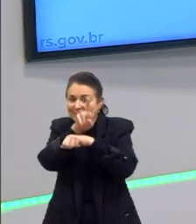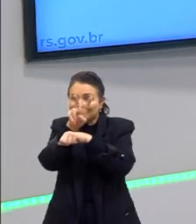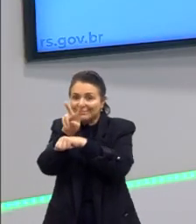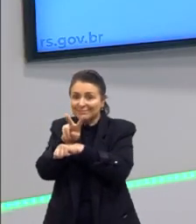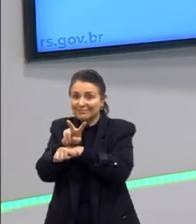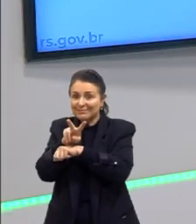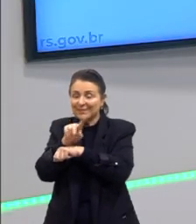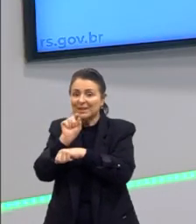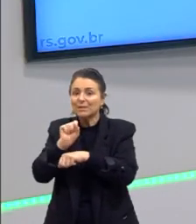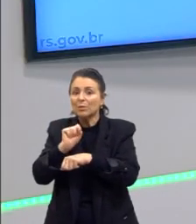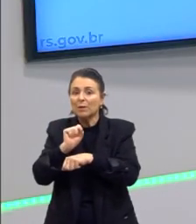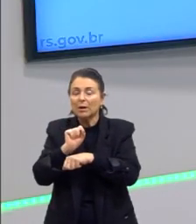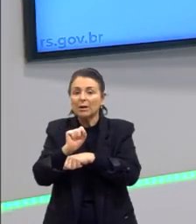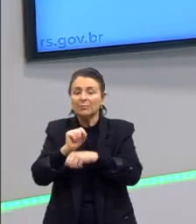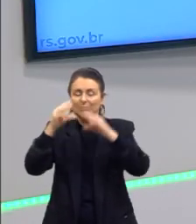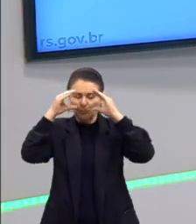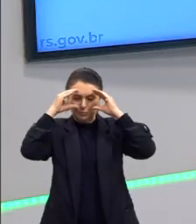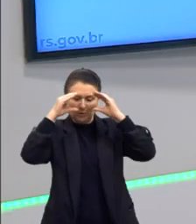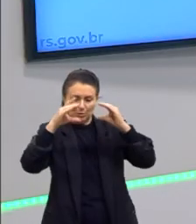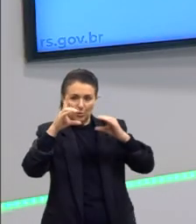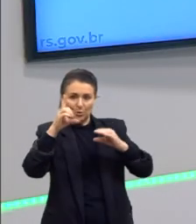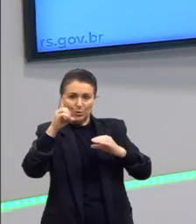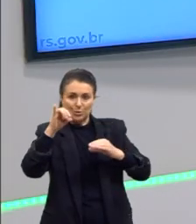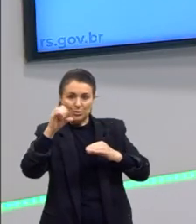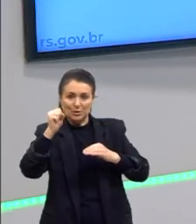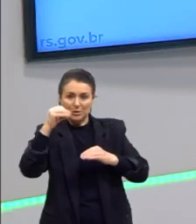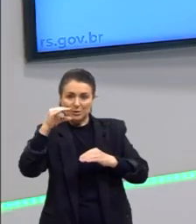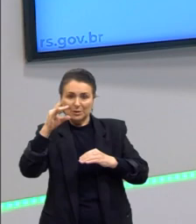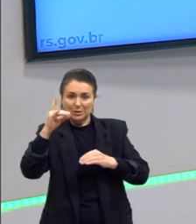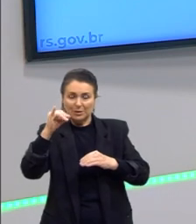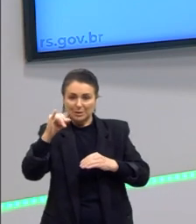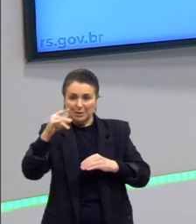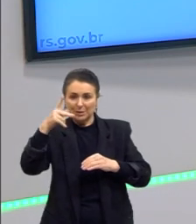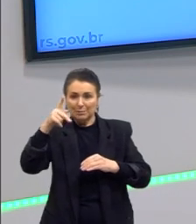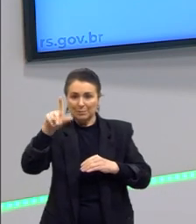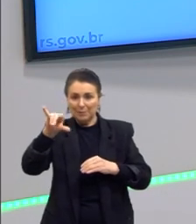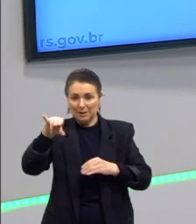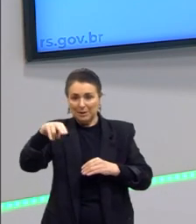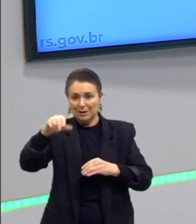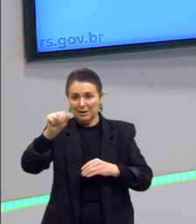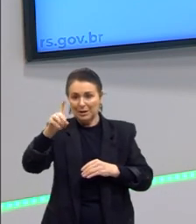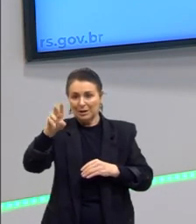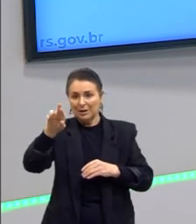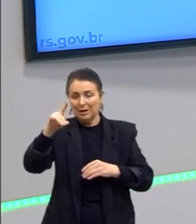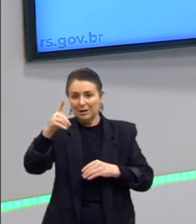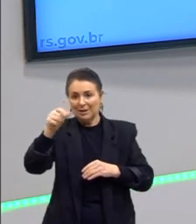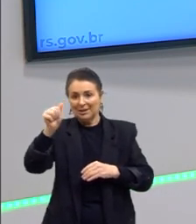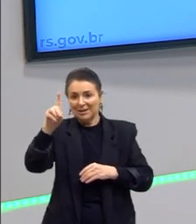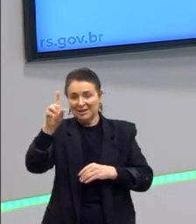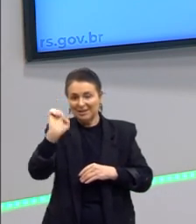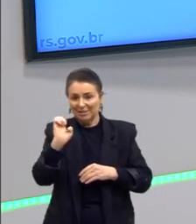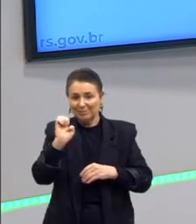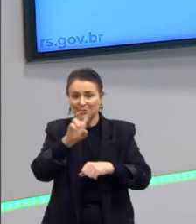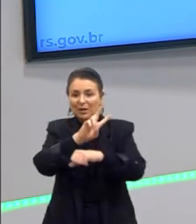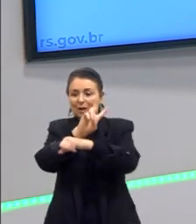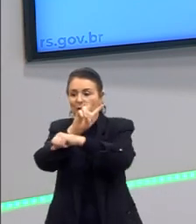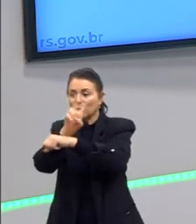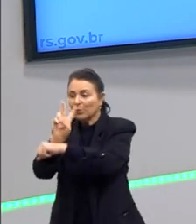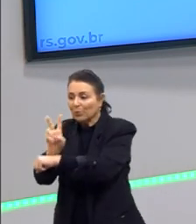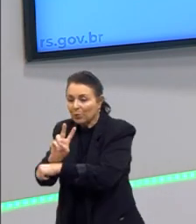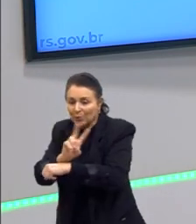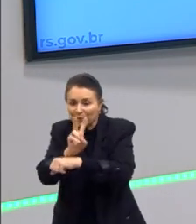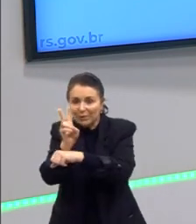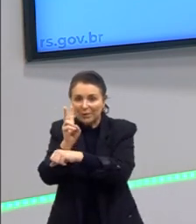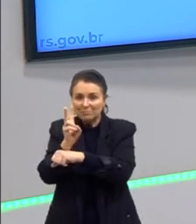disciplinaridade. Vigiar os corpos, ter esse poder vigilante sobre as pessoas para que criassem corpos